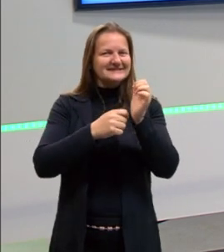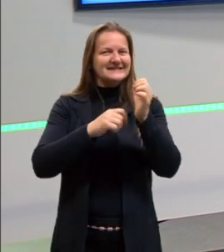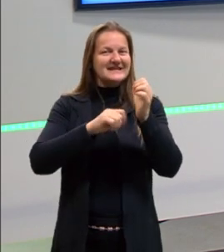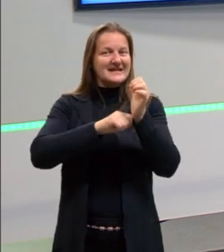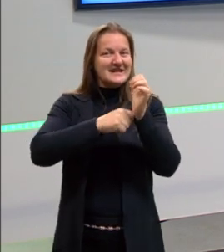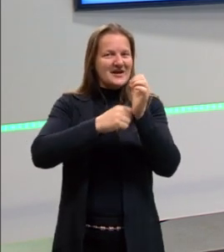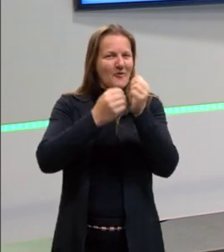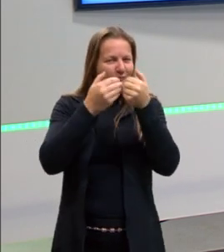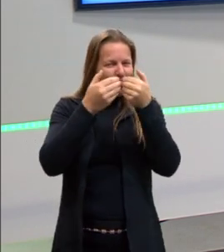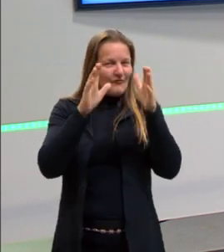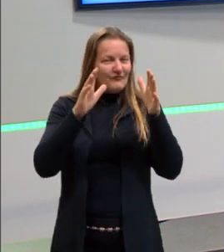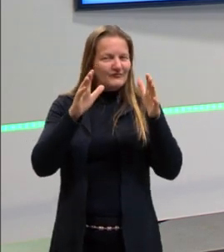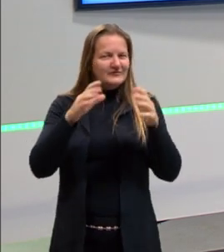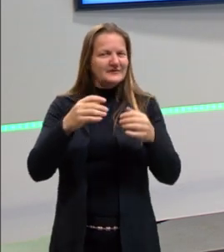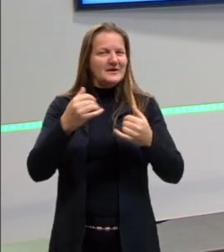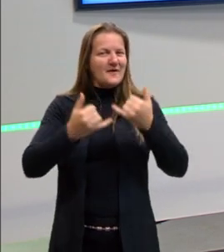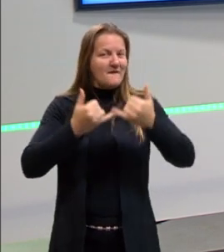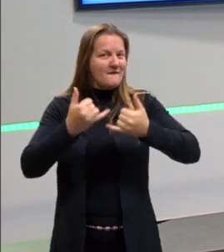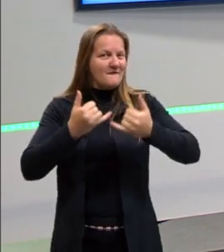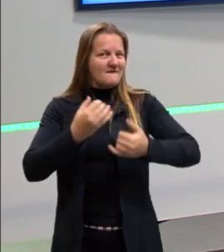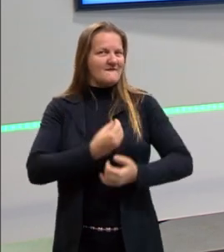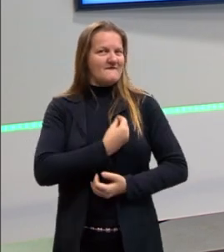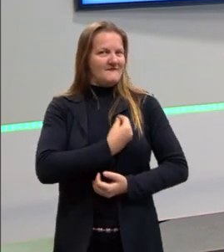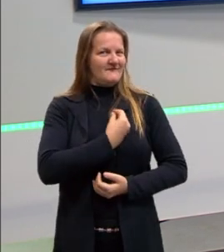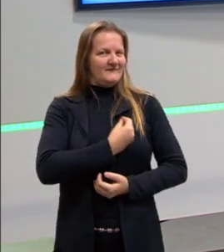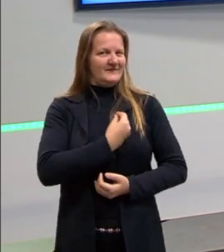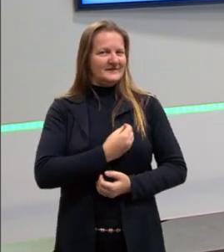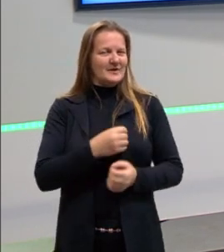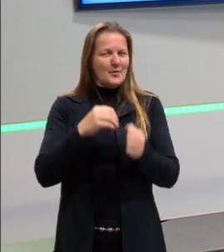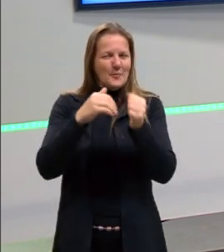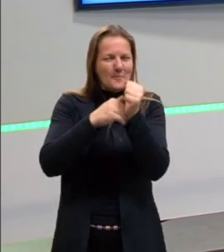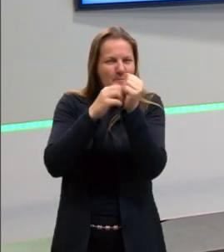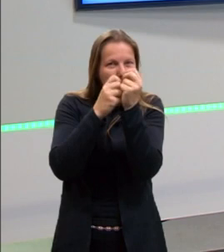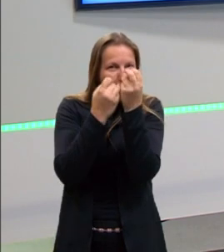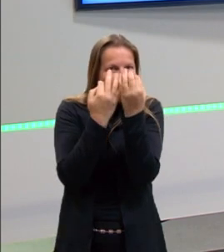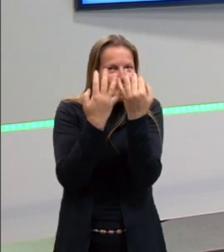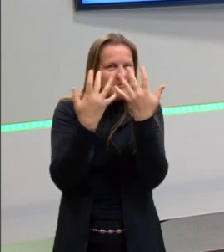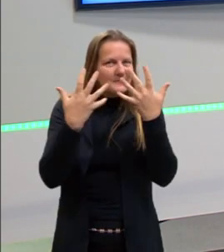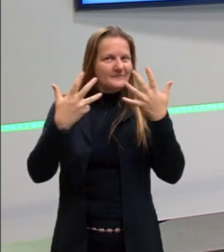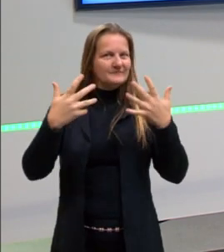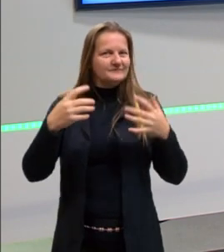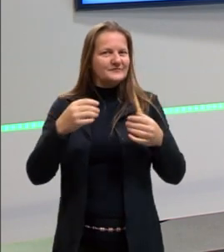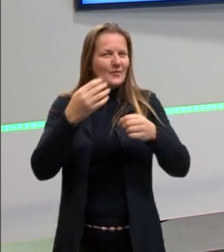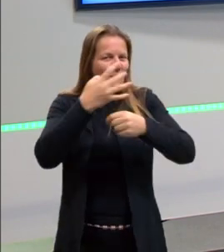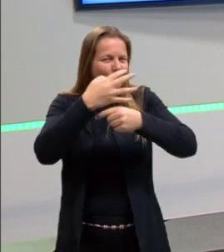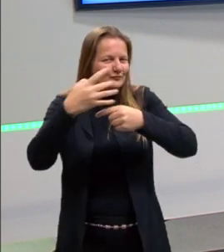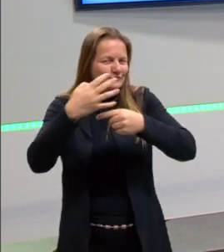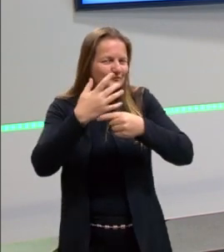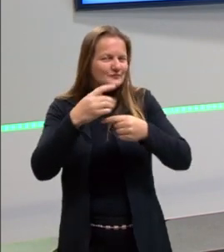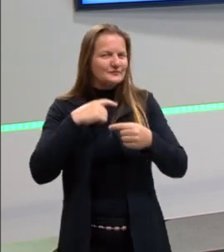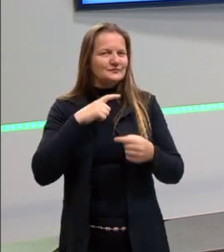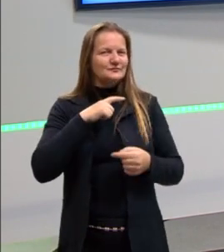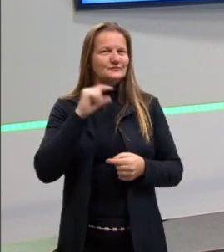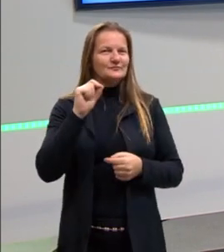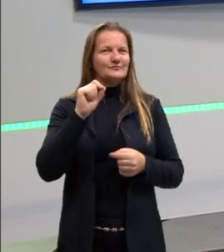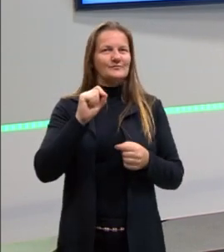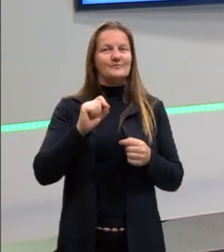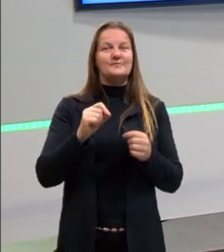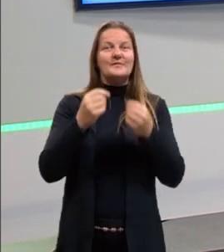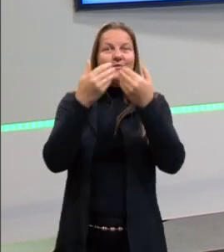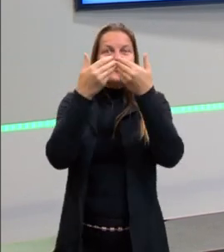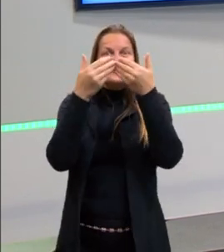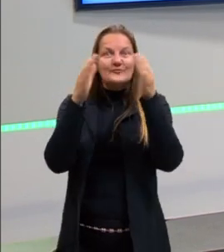jogos desse tipo de desvendar códigos, mistérios, ou ver séries nesse sentido, desvendar códigos e tal?